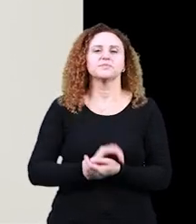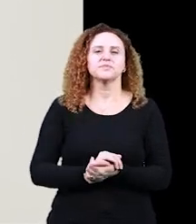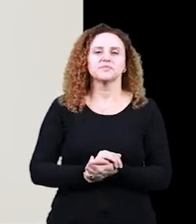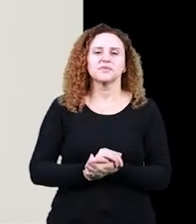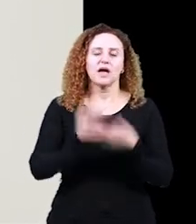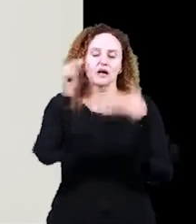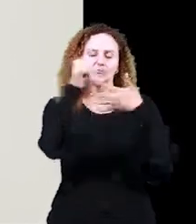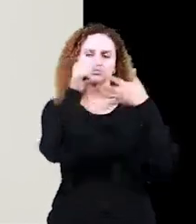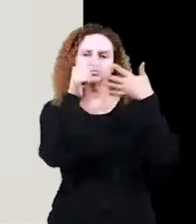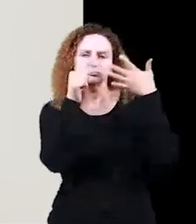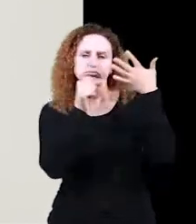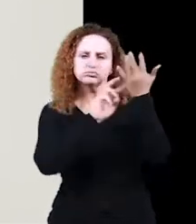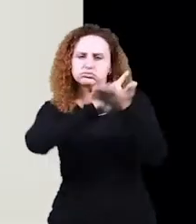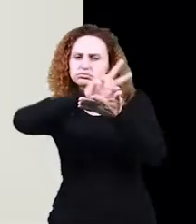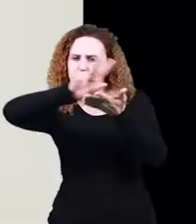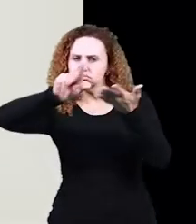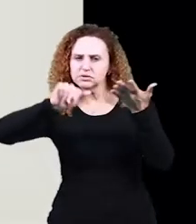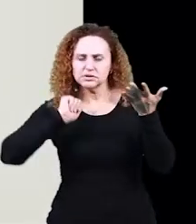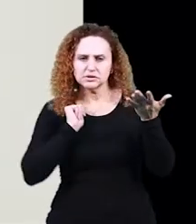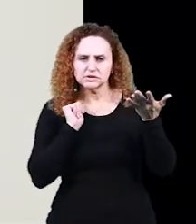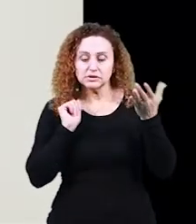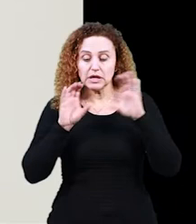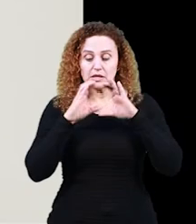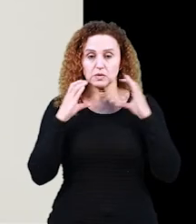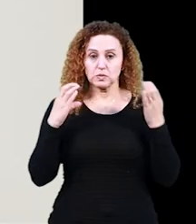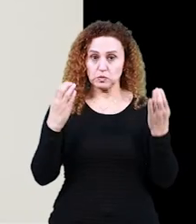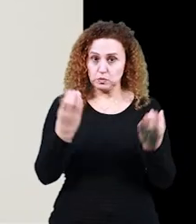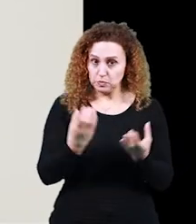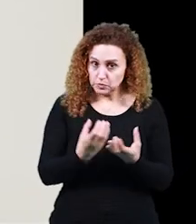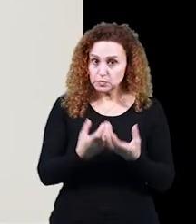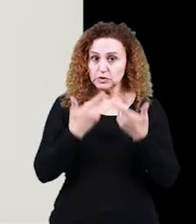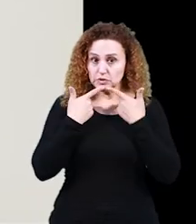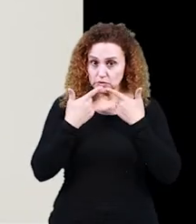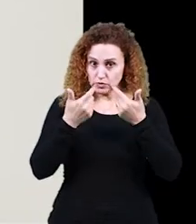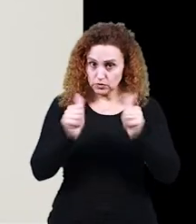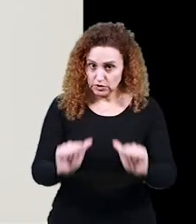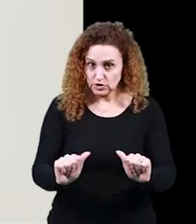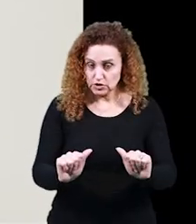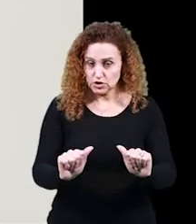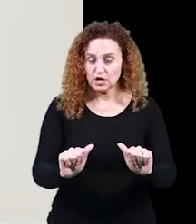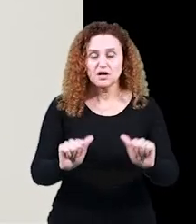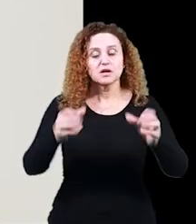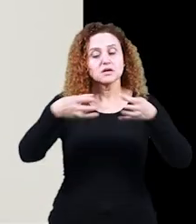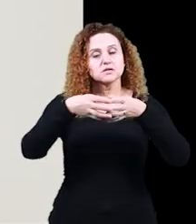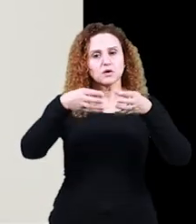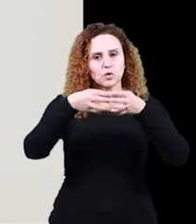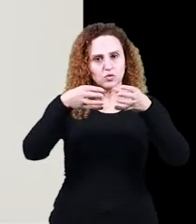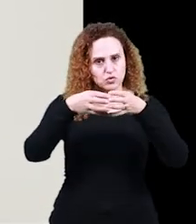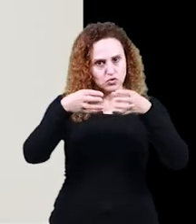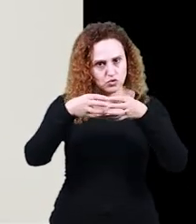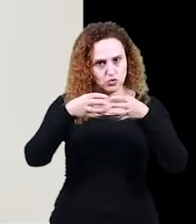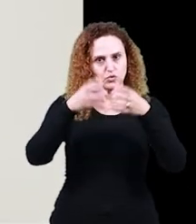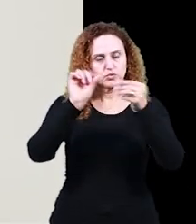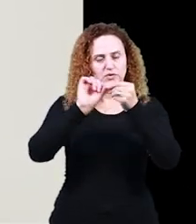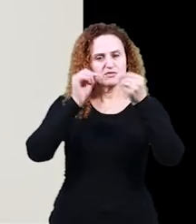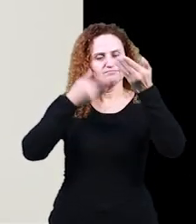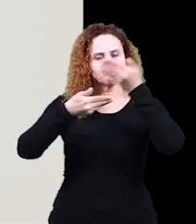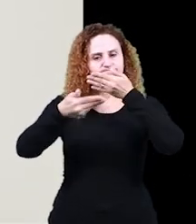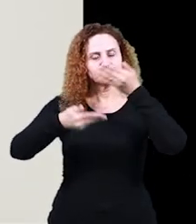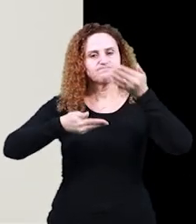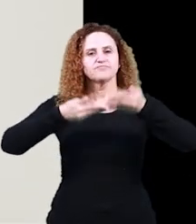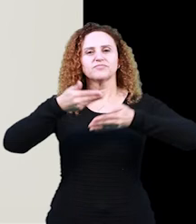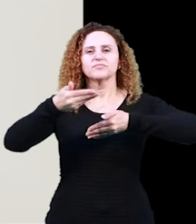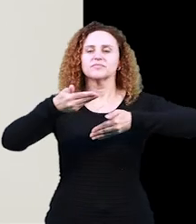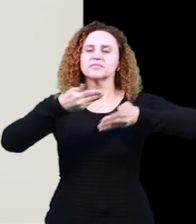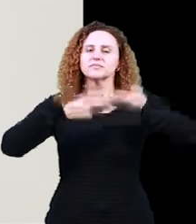variantes usadas por uma mesma comunidade linguística, isto é, por um conjunto de pessoas que interagem verbalmente e que